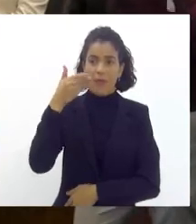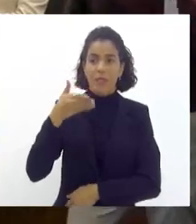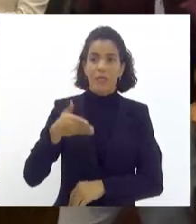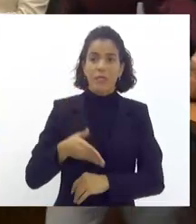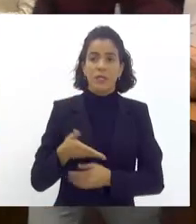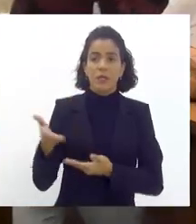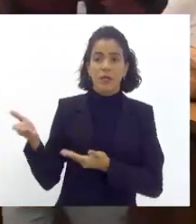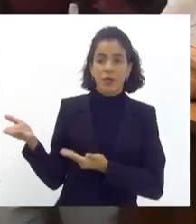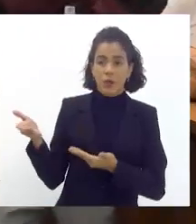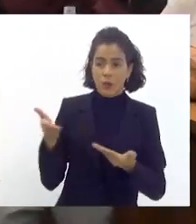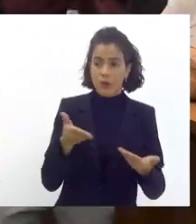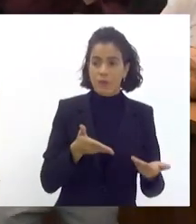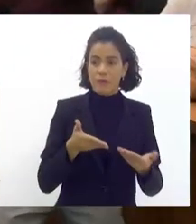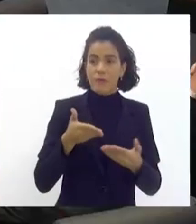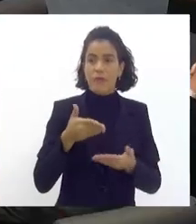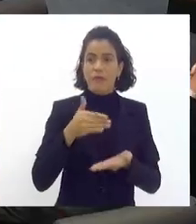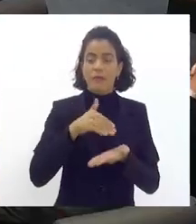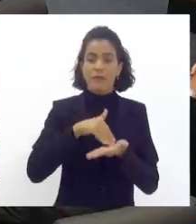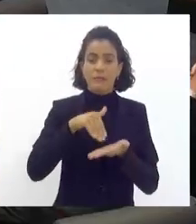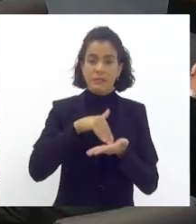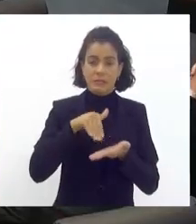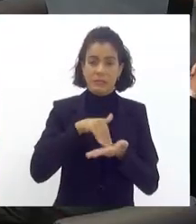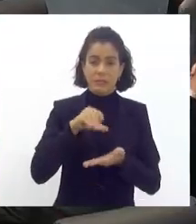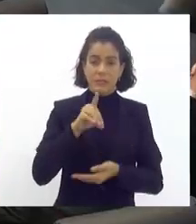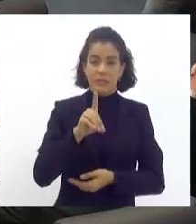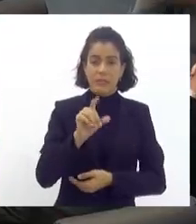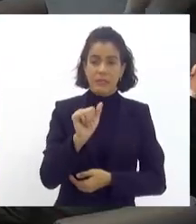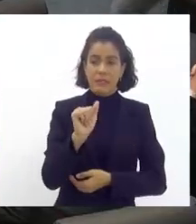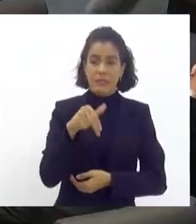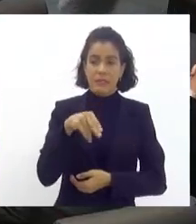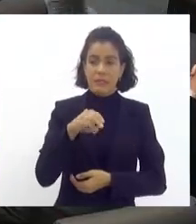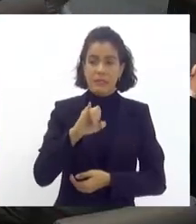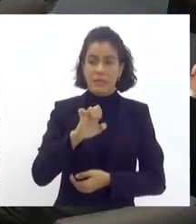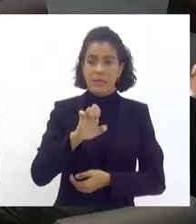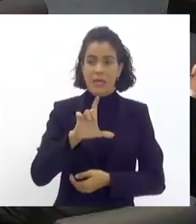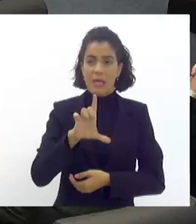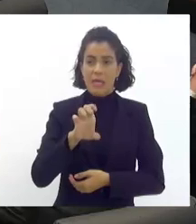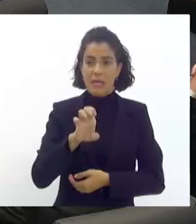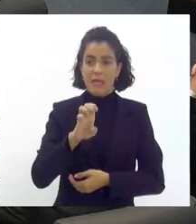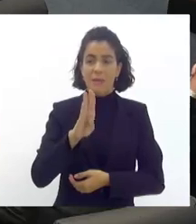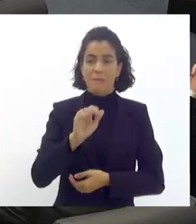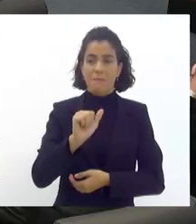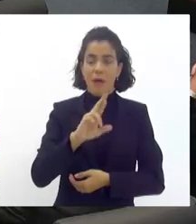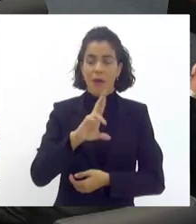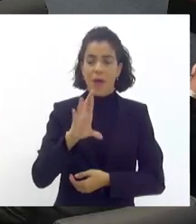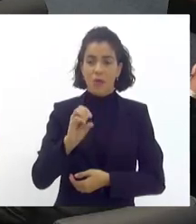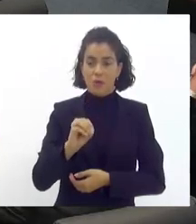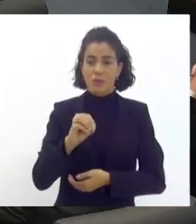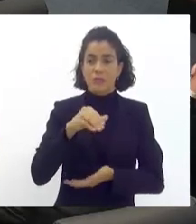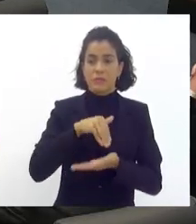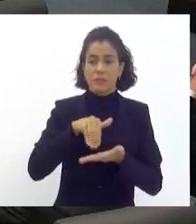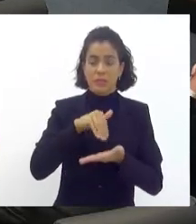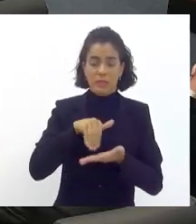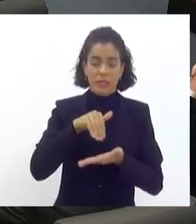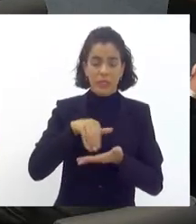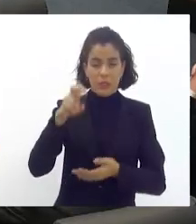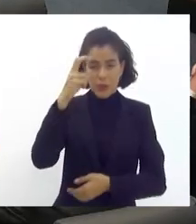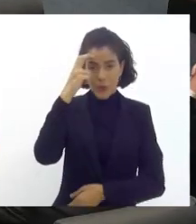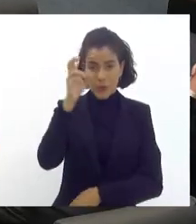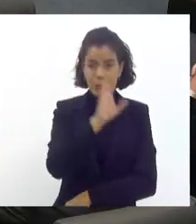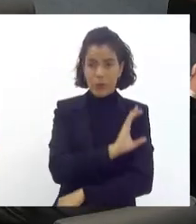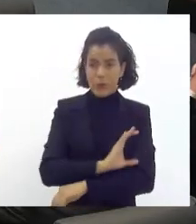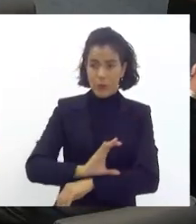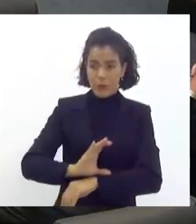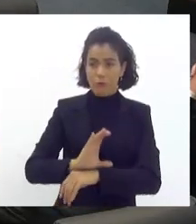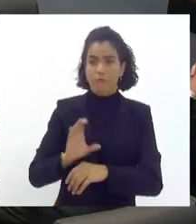convidar a secretária Danieli Barros que está conosco secretária de estado de cultura para que compõe a mesa conosco